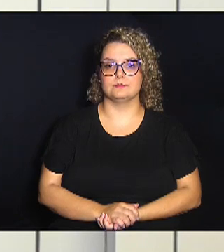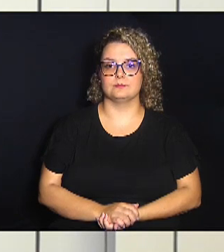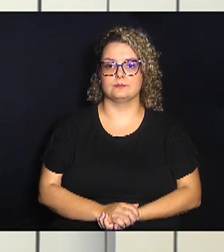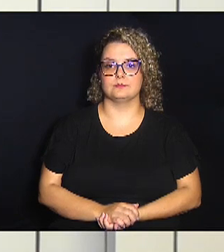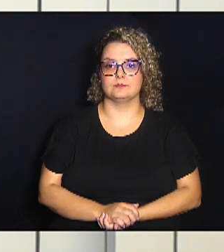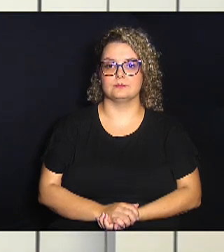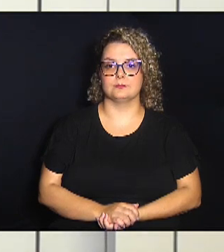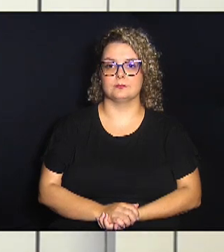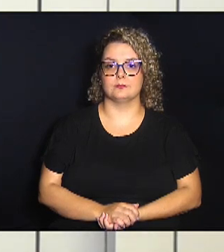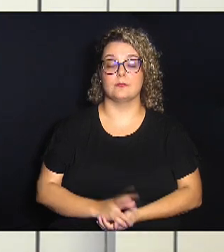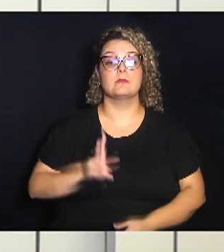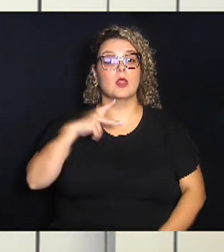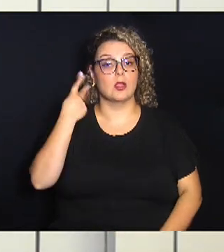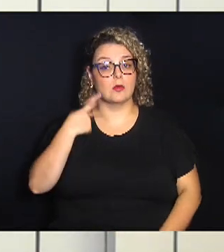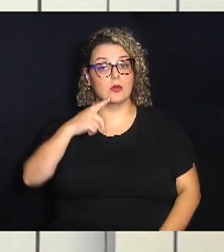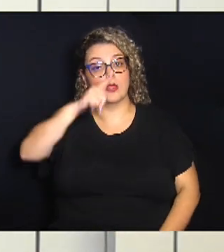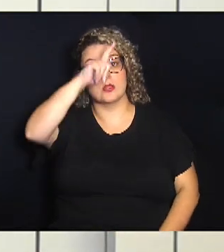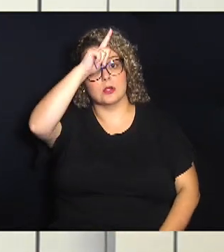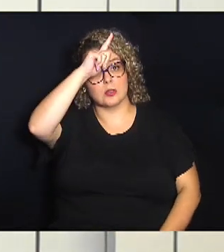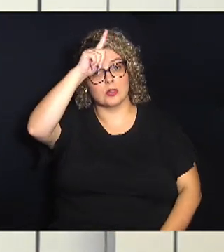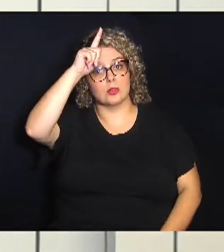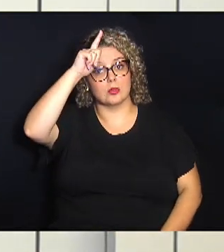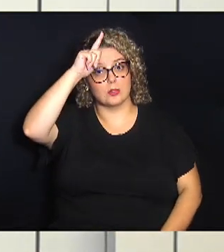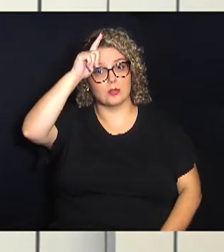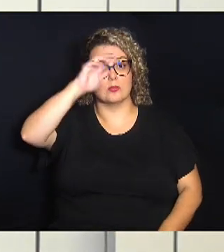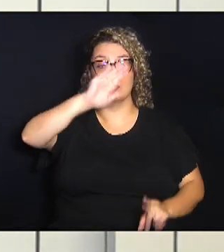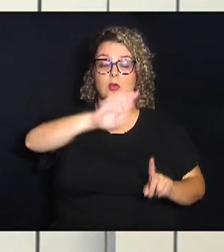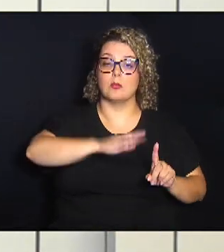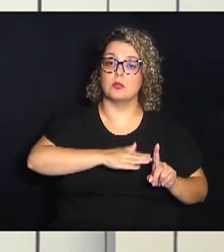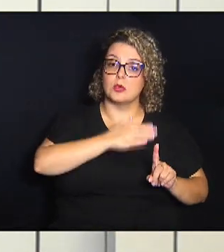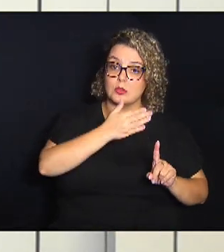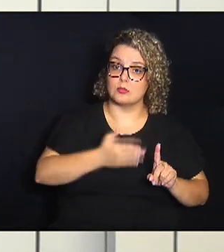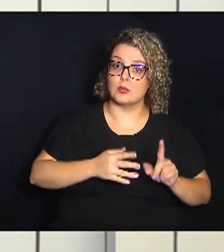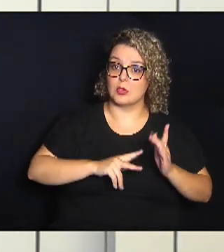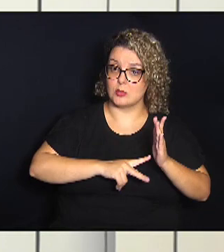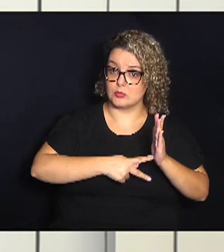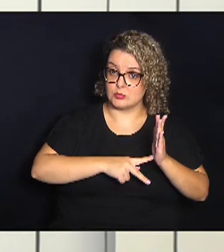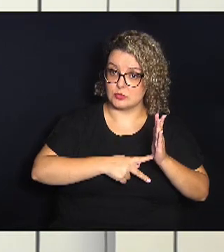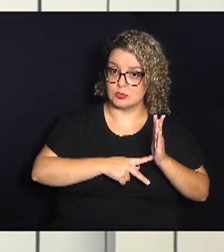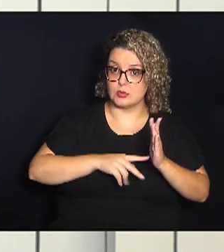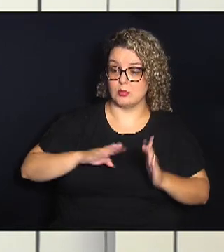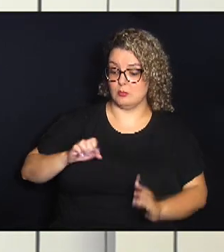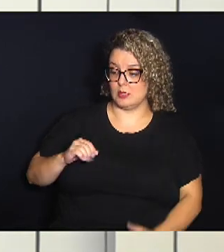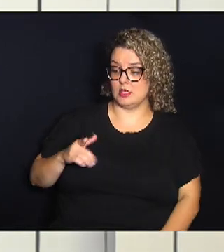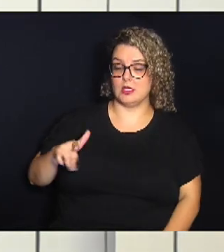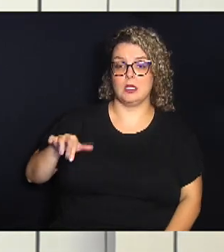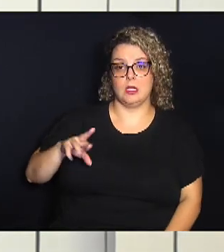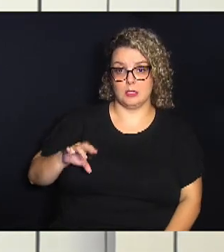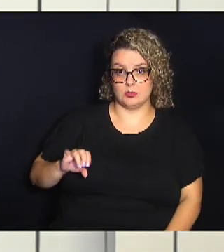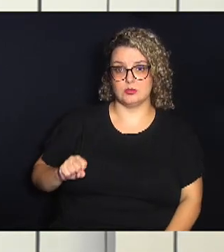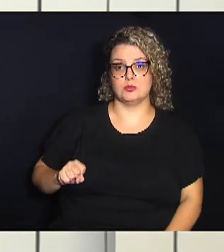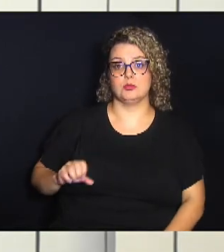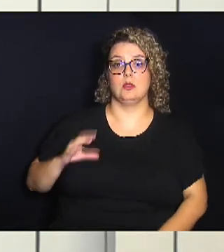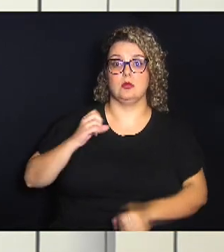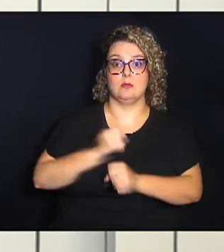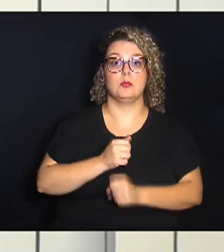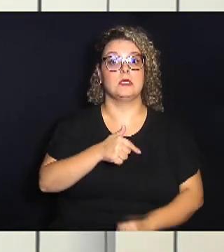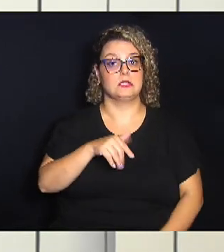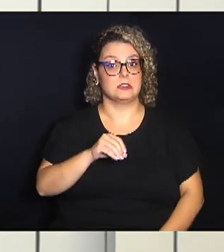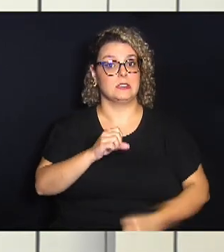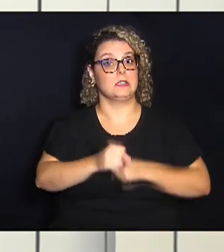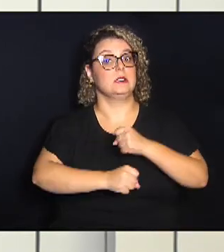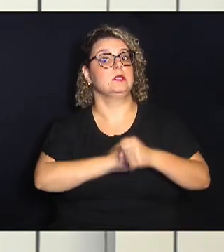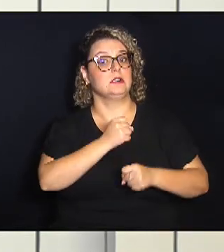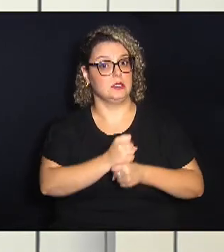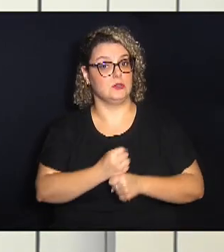O vereador Gustavo Peta homenageou o Sindicato dos Bancários, que comemorou 70 anos de